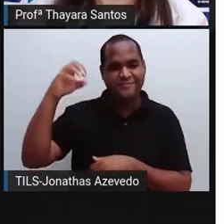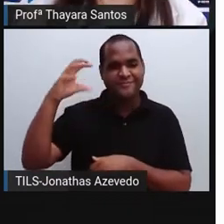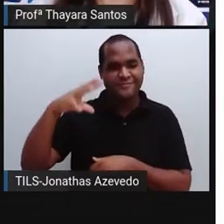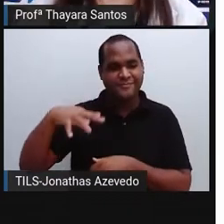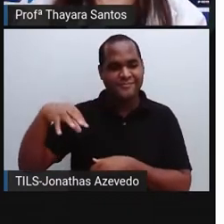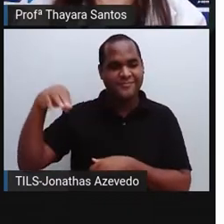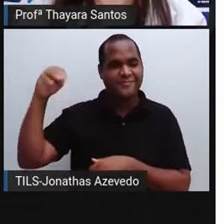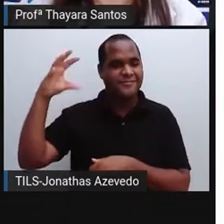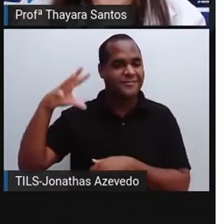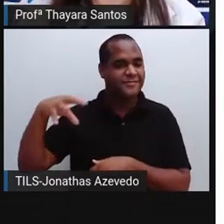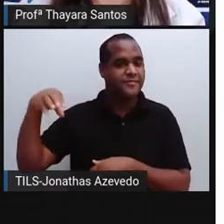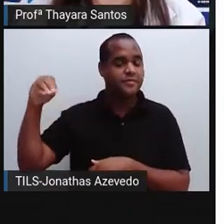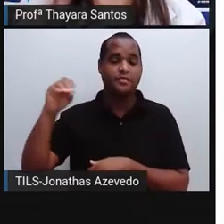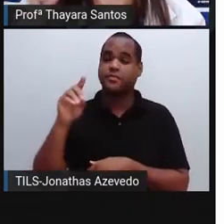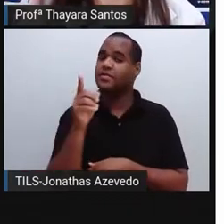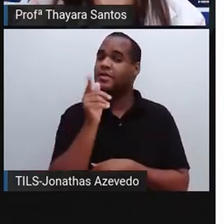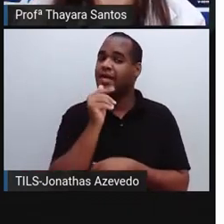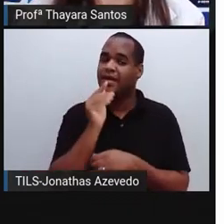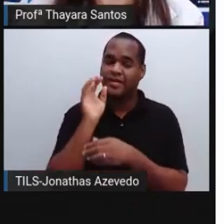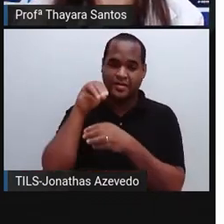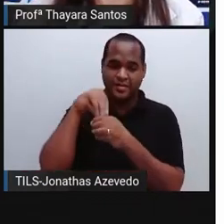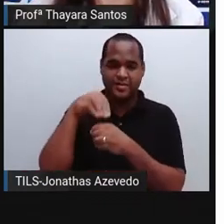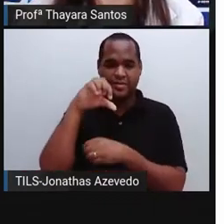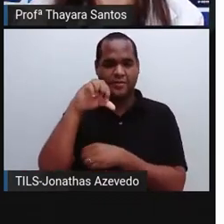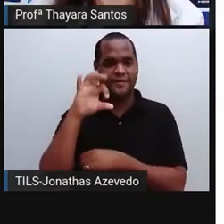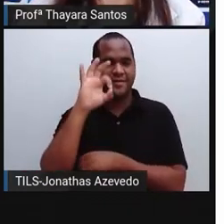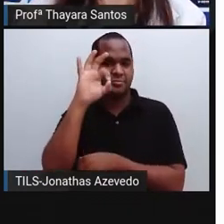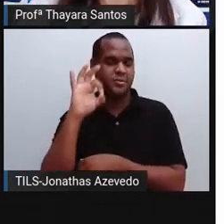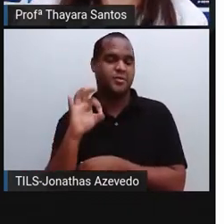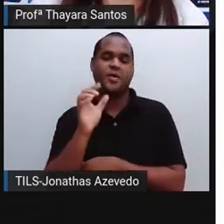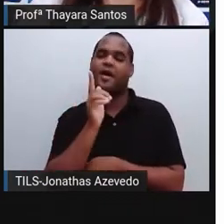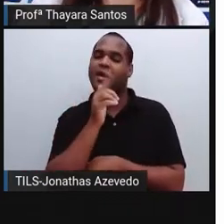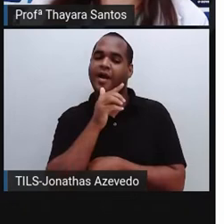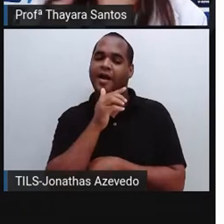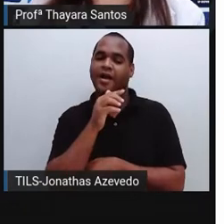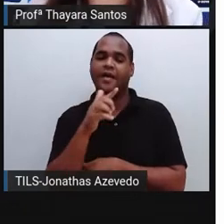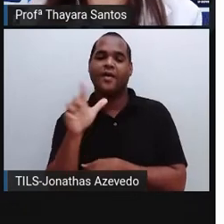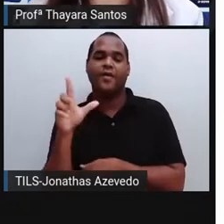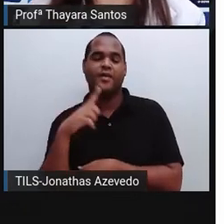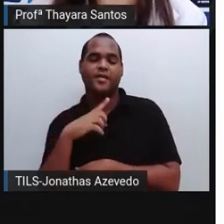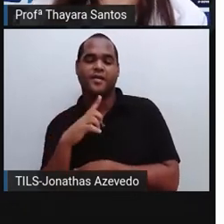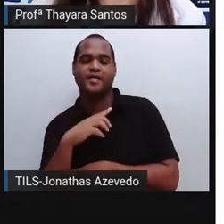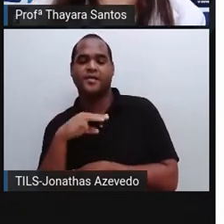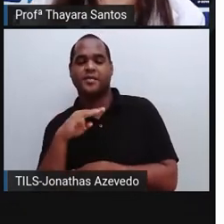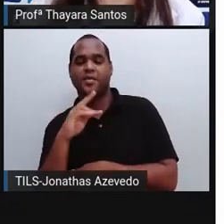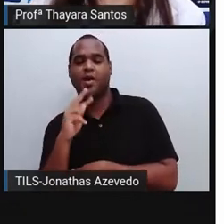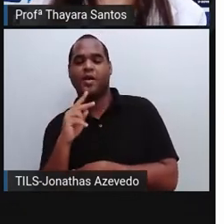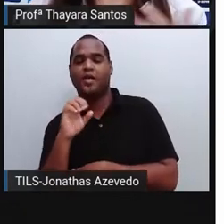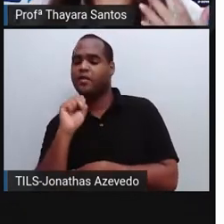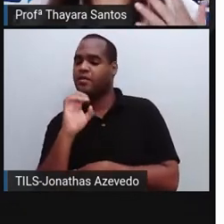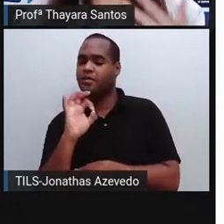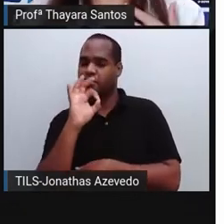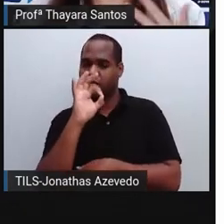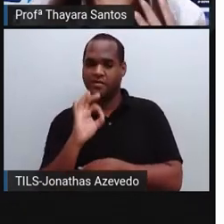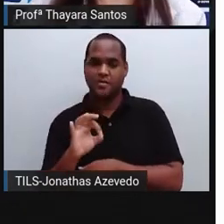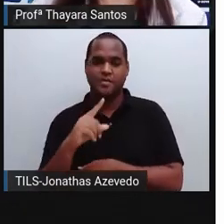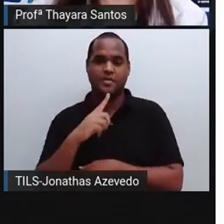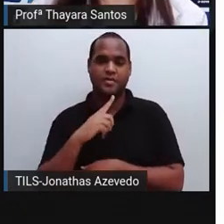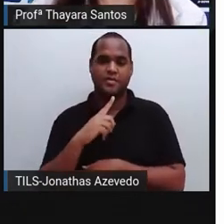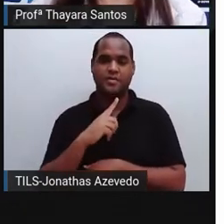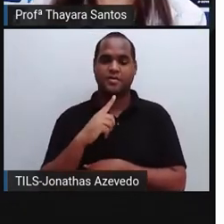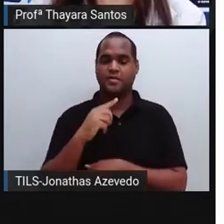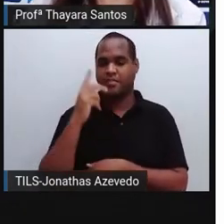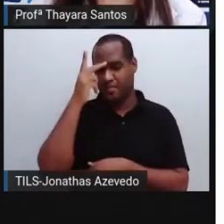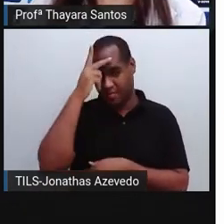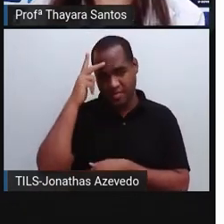muita água no organismo dela. Cerca de 95%. A minhoca, mais ou menos 80%. Ser humano adulto, como a